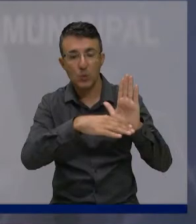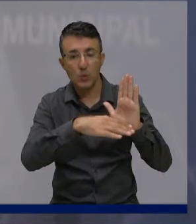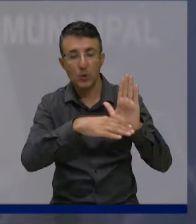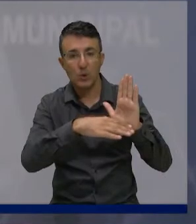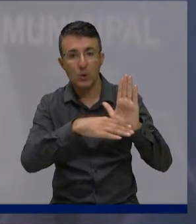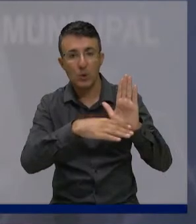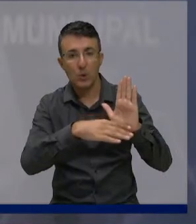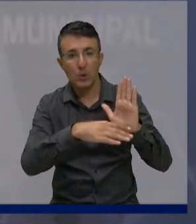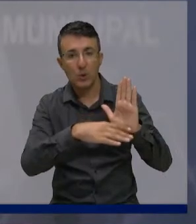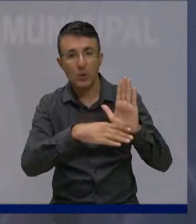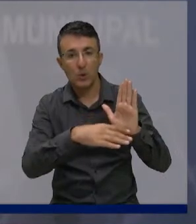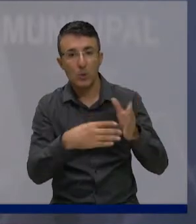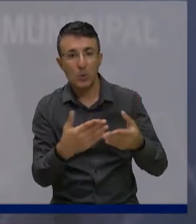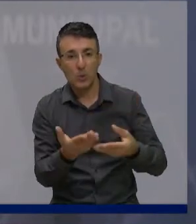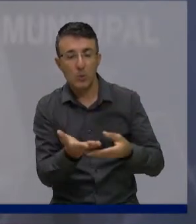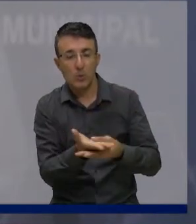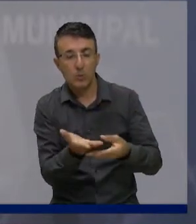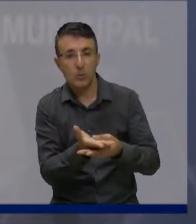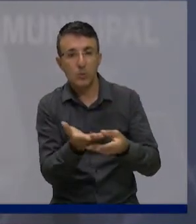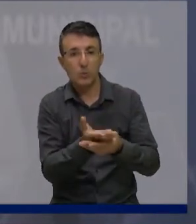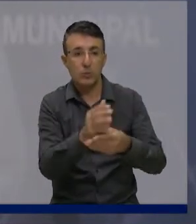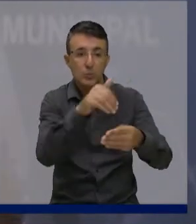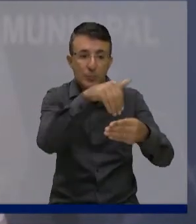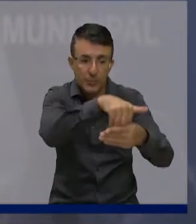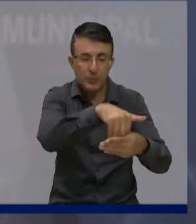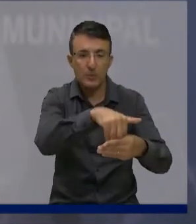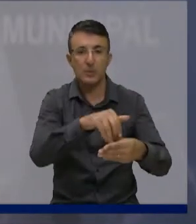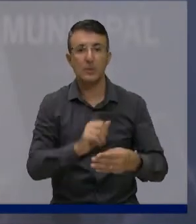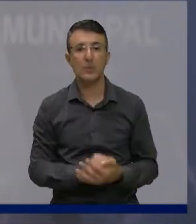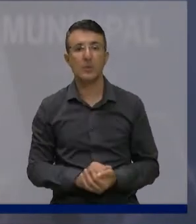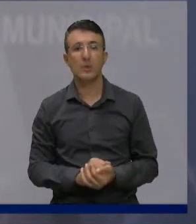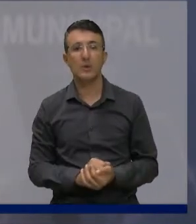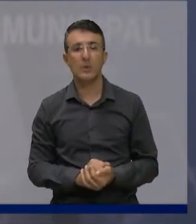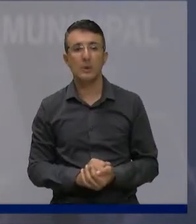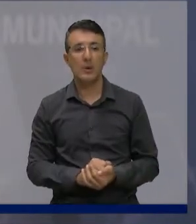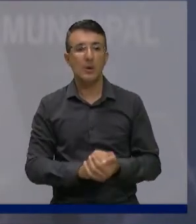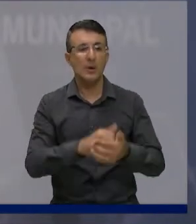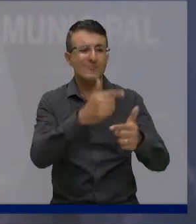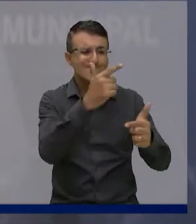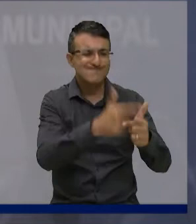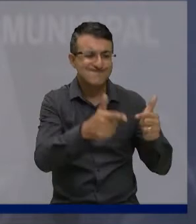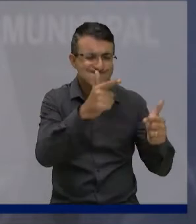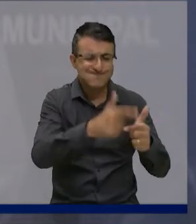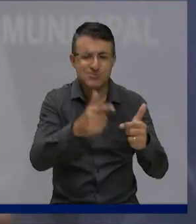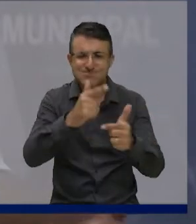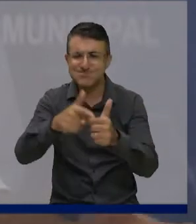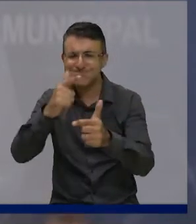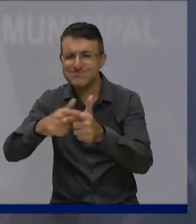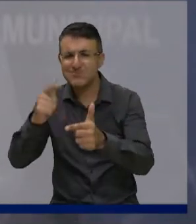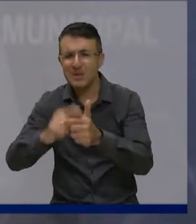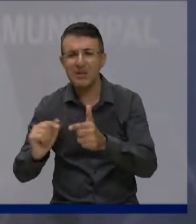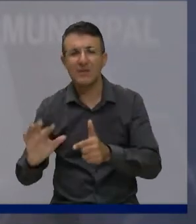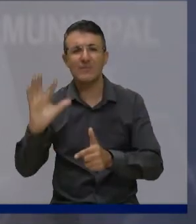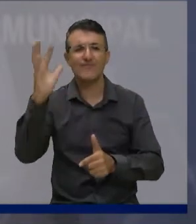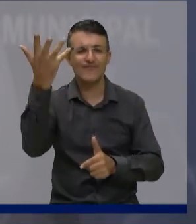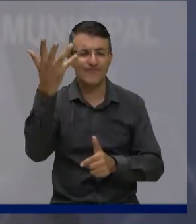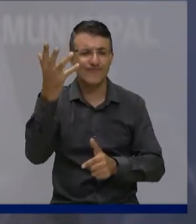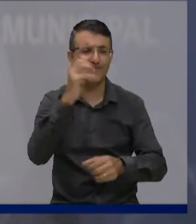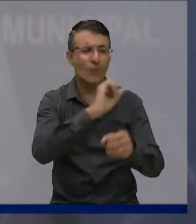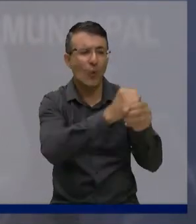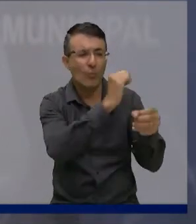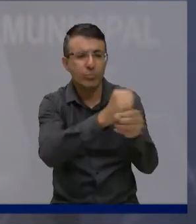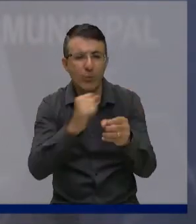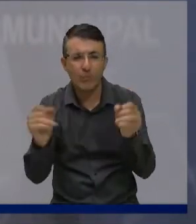empresa que não é brasileira e diversos entraves aconteceram para que essa obra pudesse ser